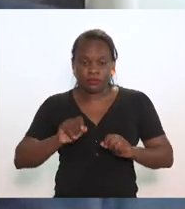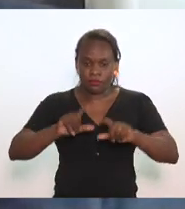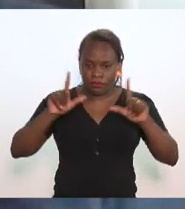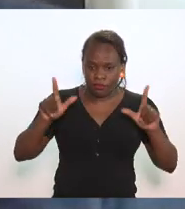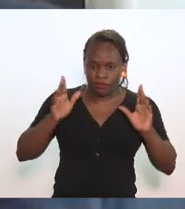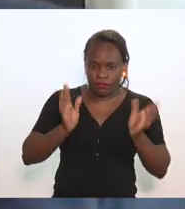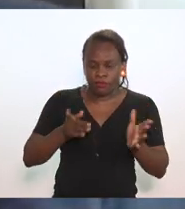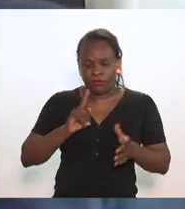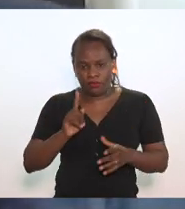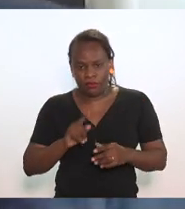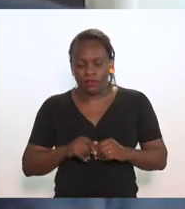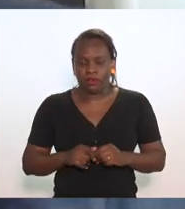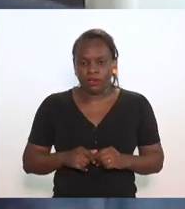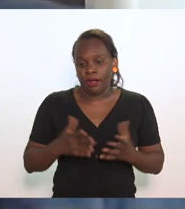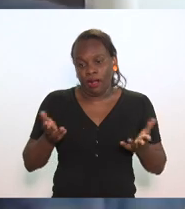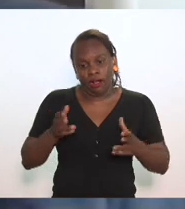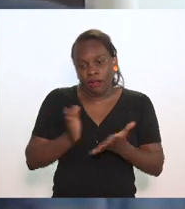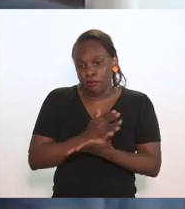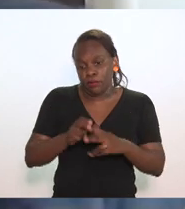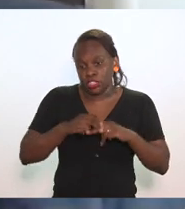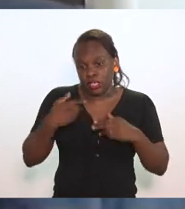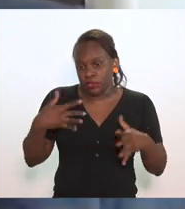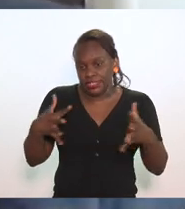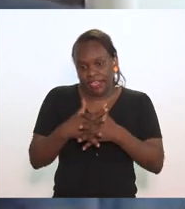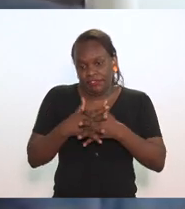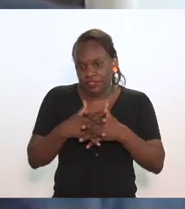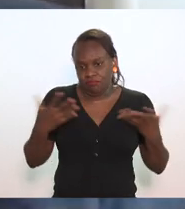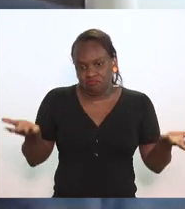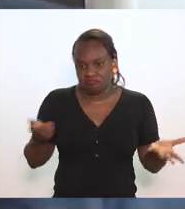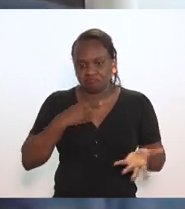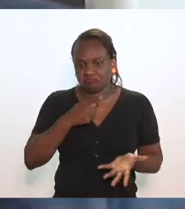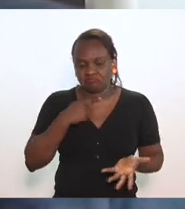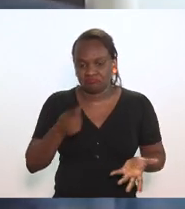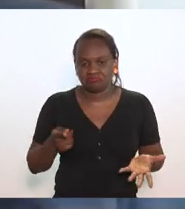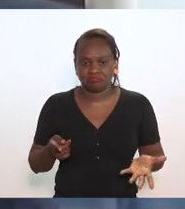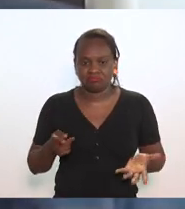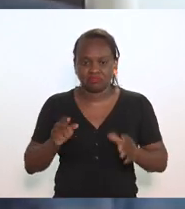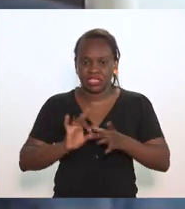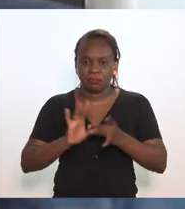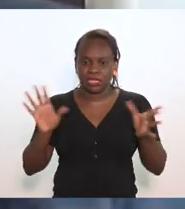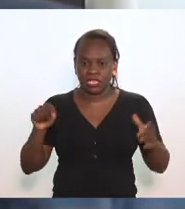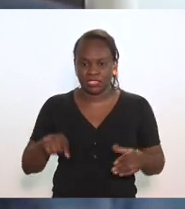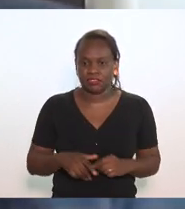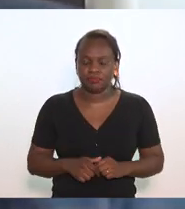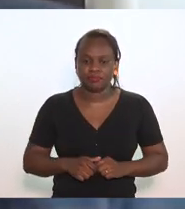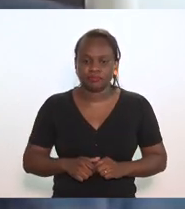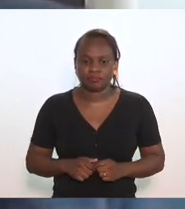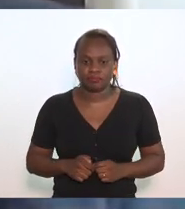estiver compartilhando. Por algum motivo, está travado. Eu não estou tendo... Eu não consigo liberar aqui.